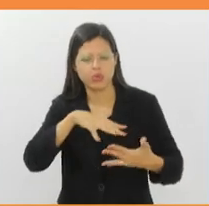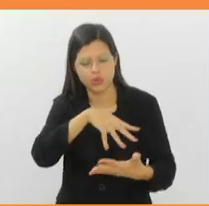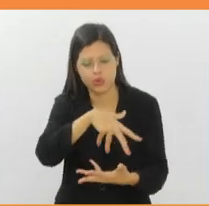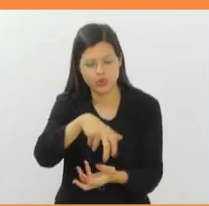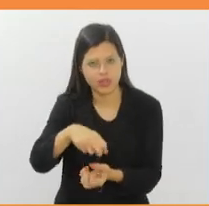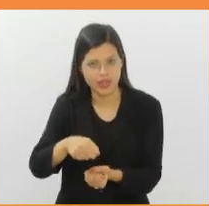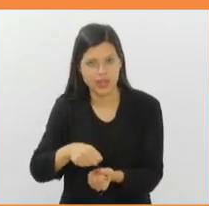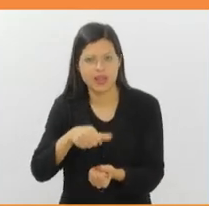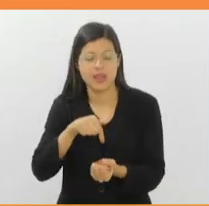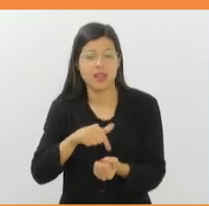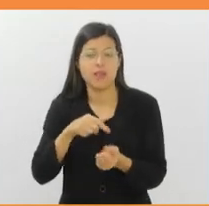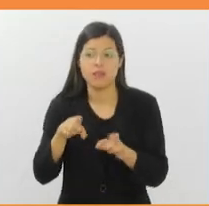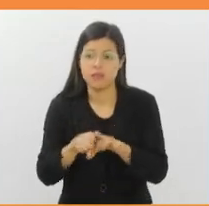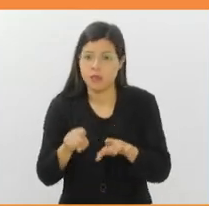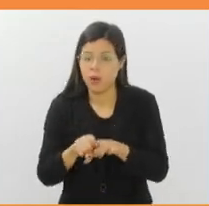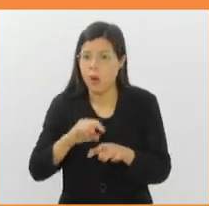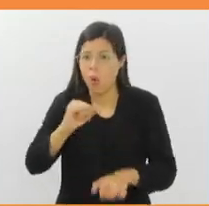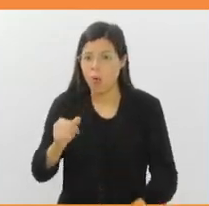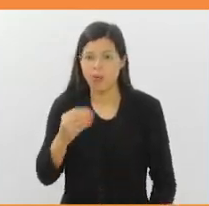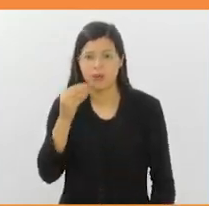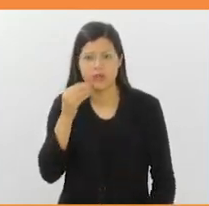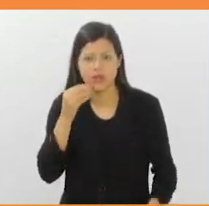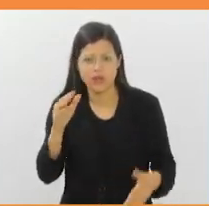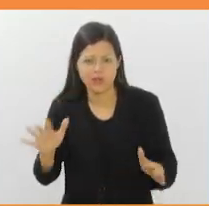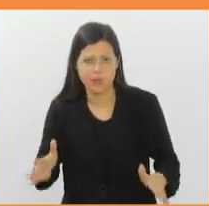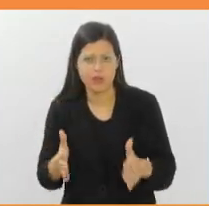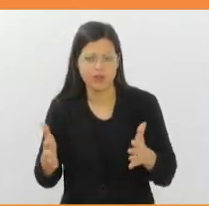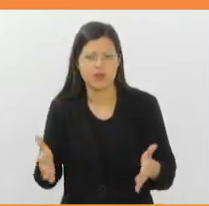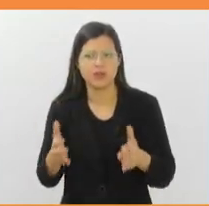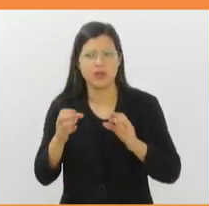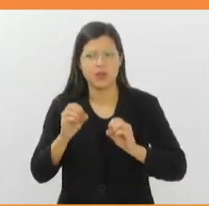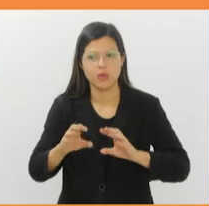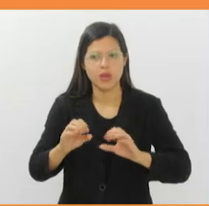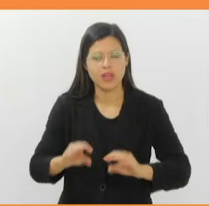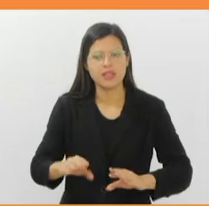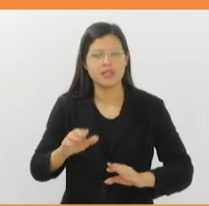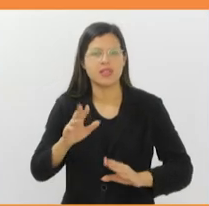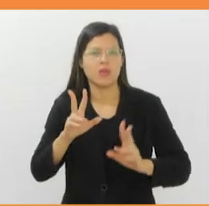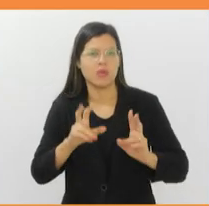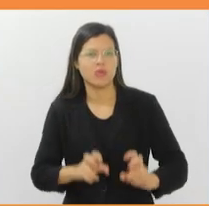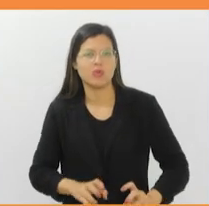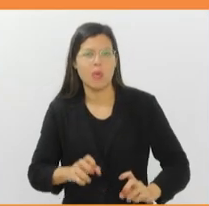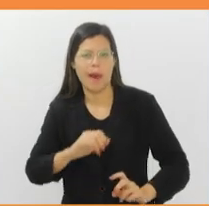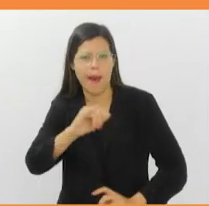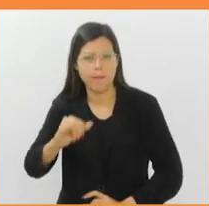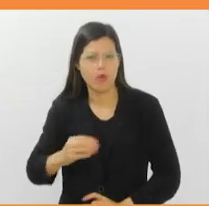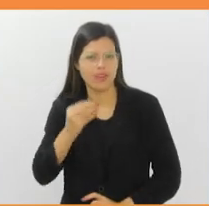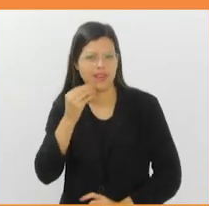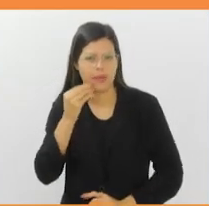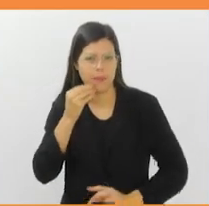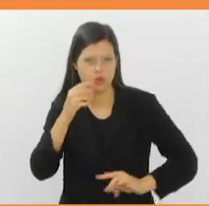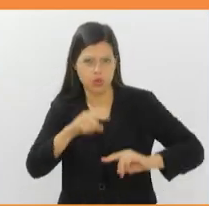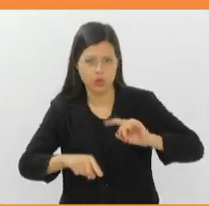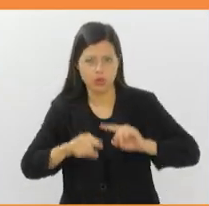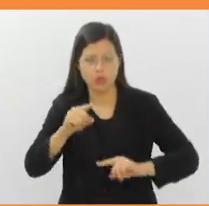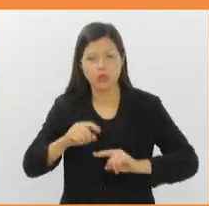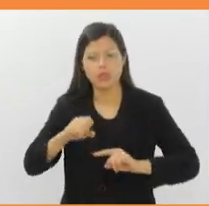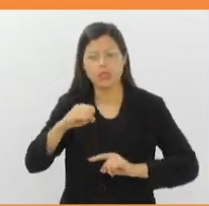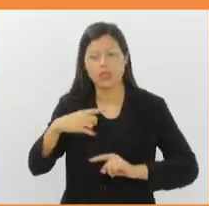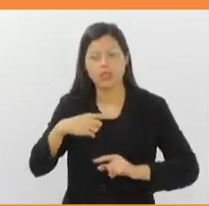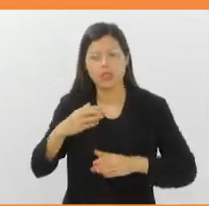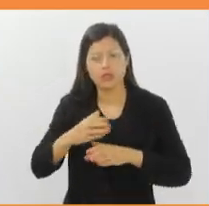oferecer mais uma oportunidade de promover reeducação sobre reciclagem. Quem tiver em casa tampinha de garrafa PET,